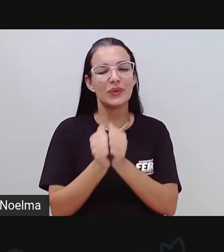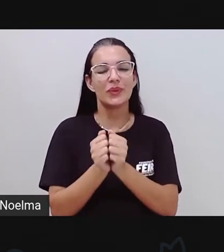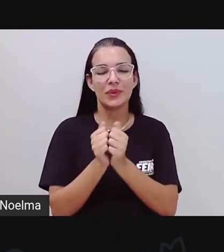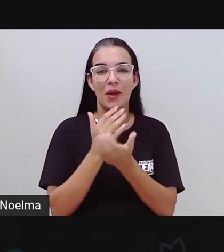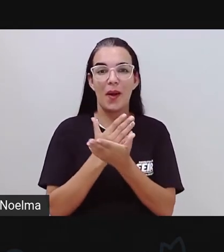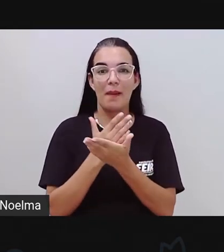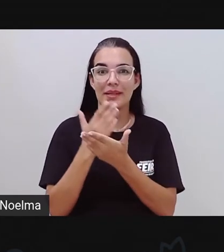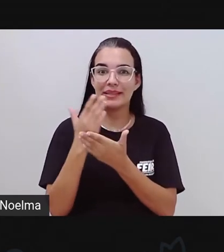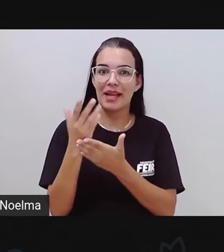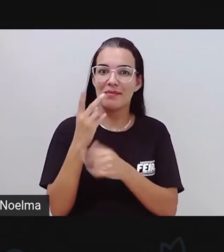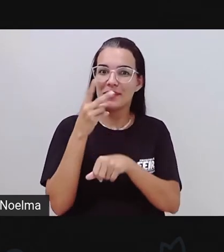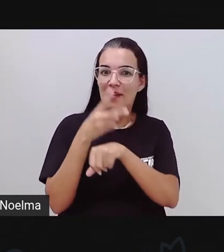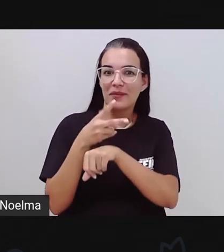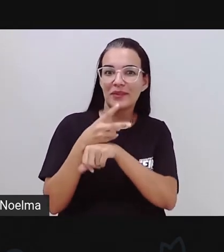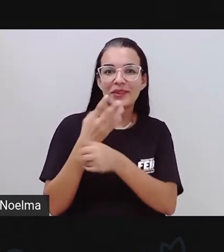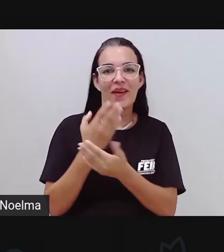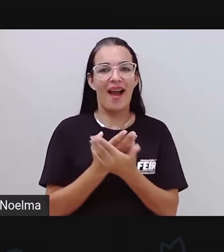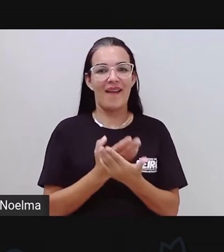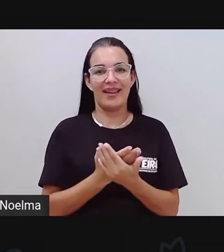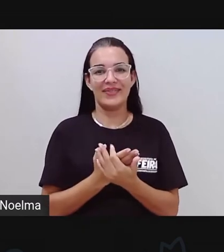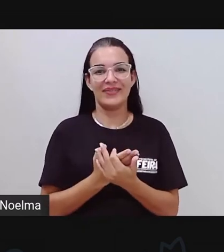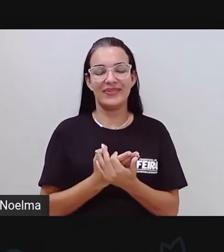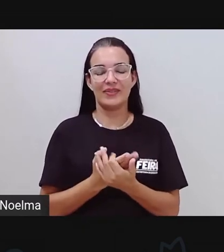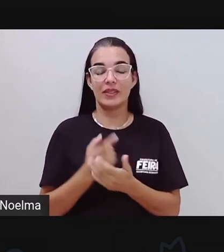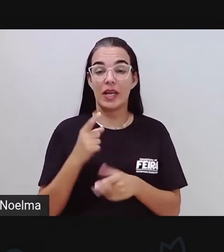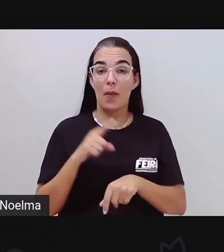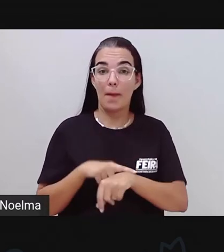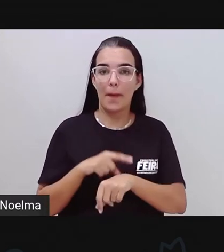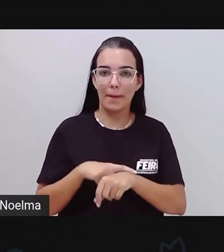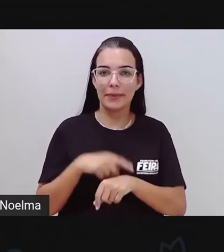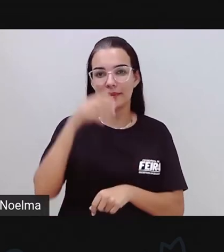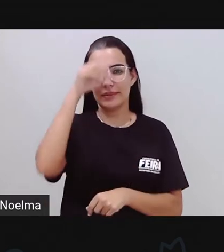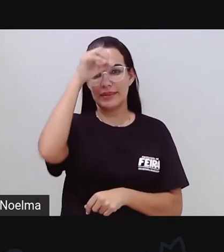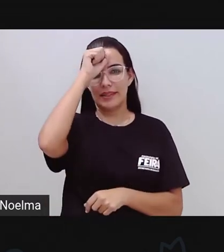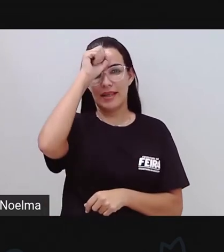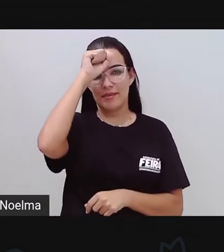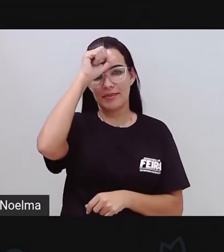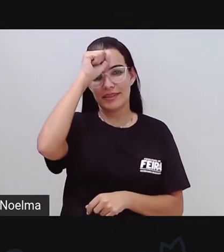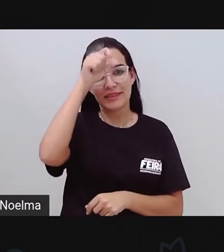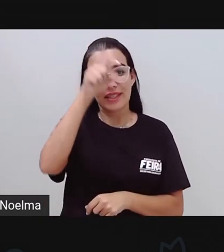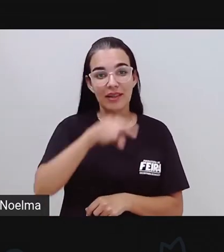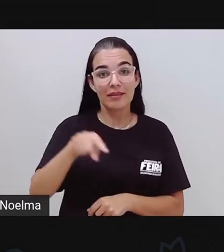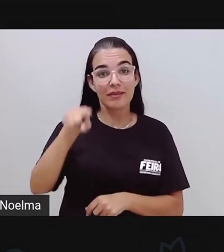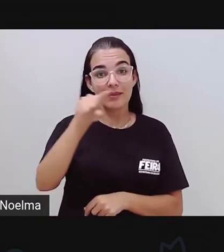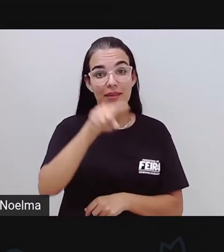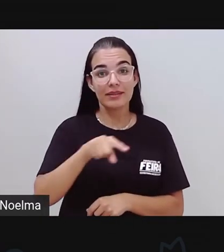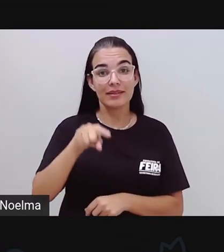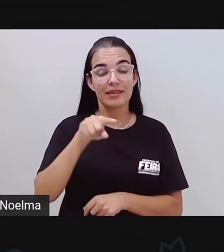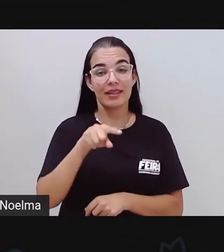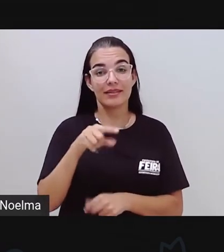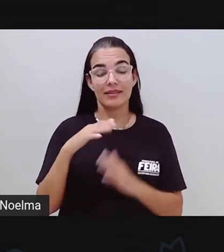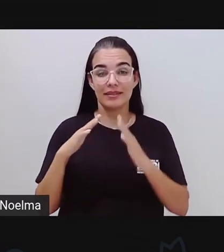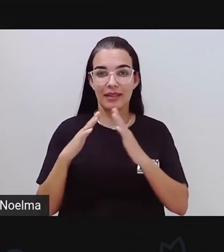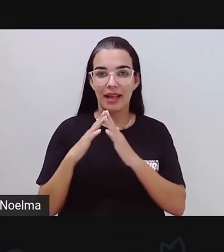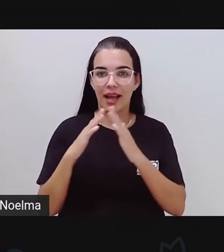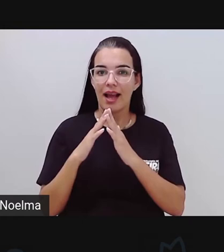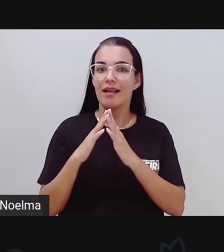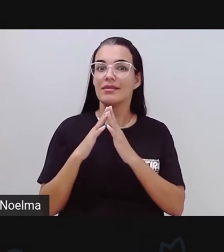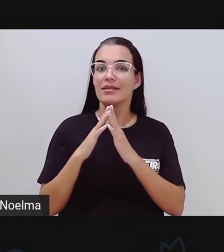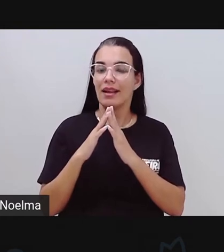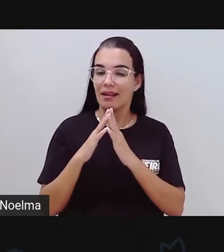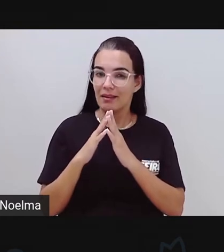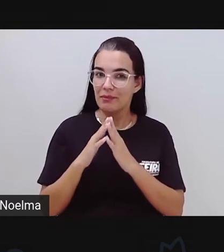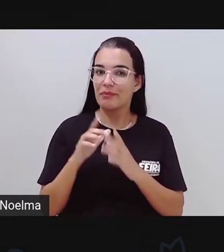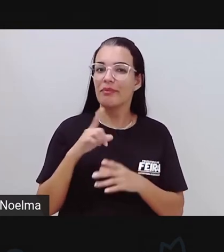começarmos mais uma videoaula, mas um momento aí de aprendizado, onde vocês mesmo que de casa vão aí